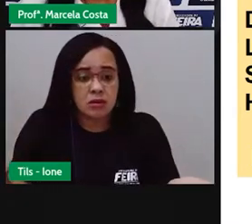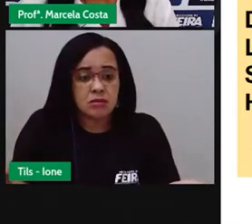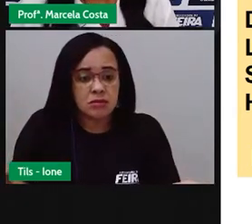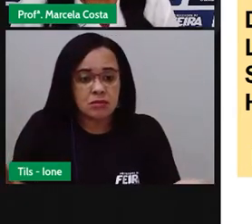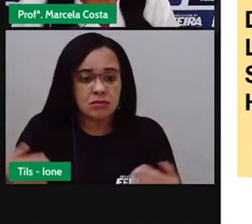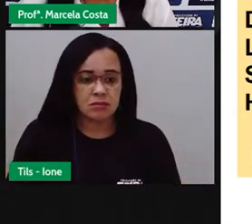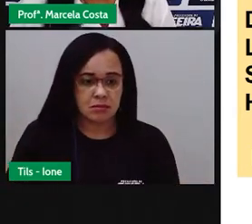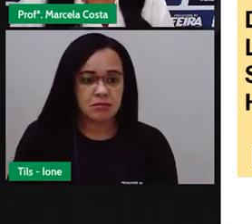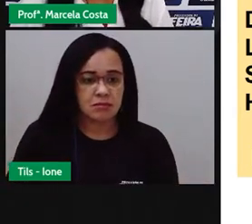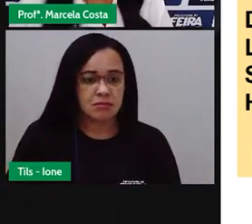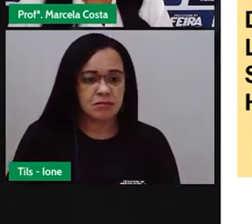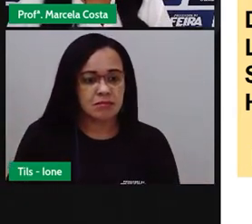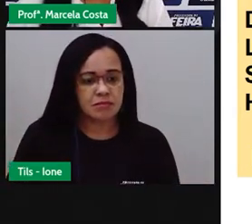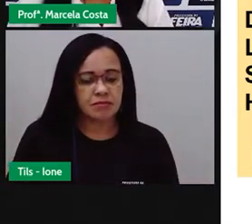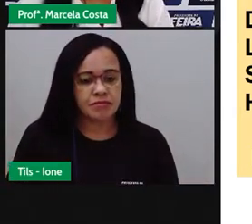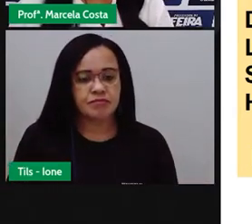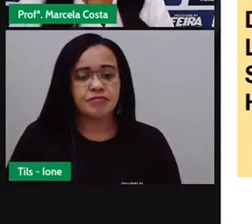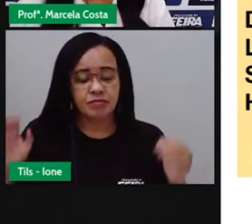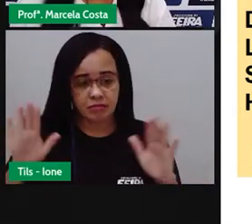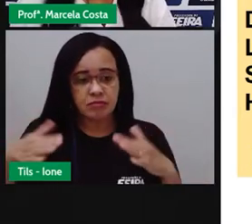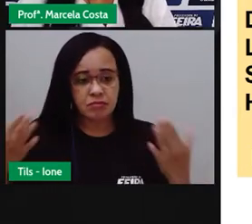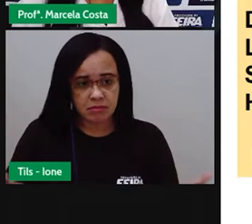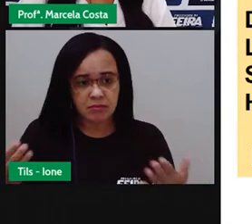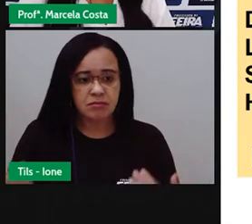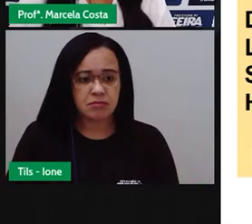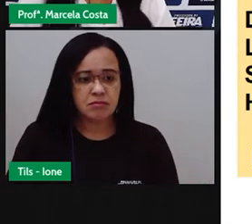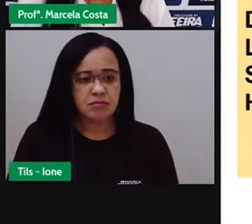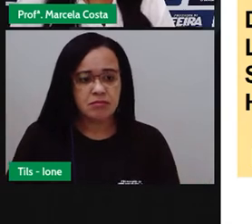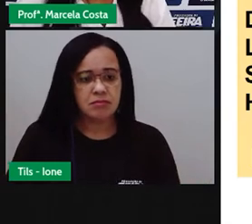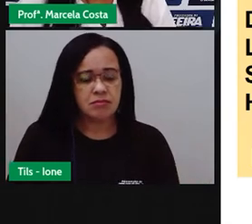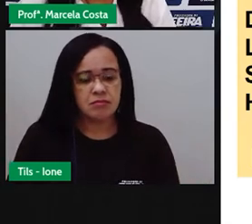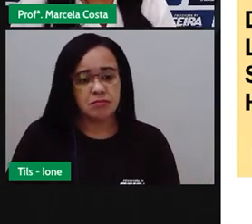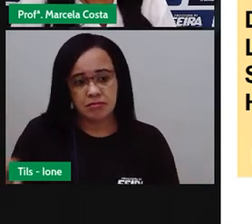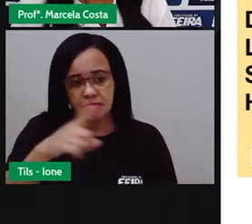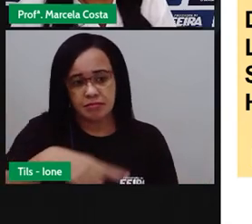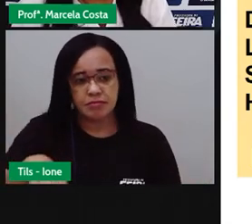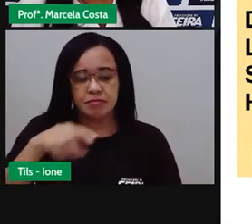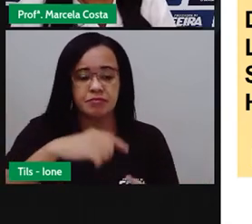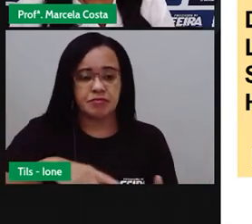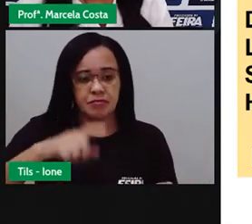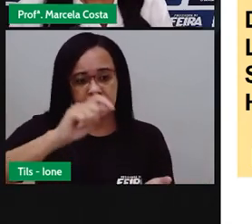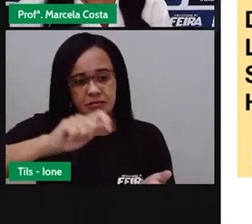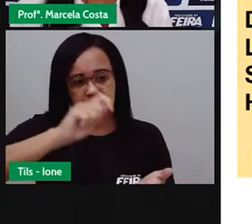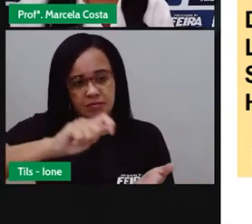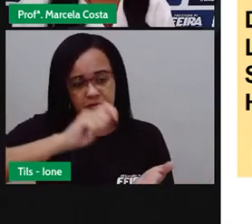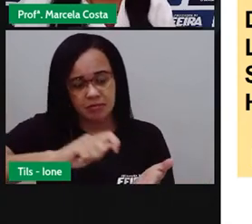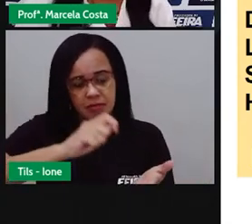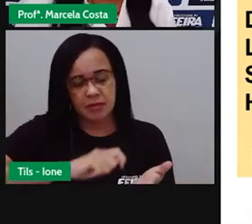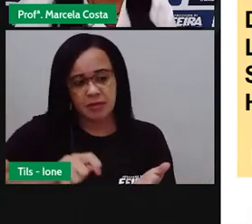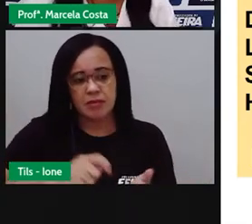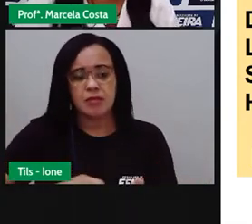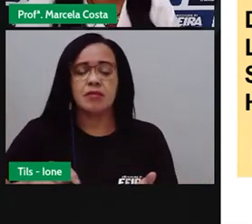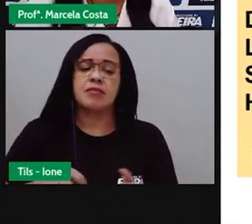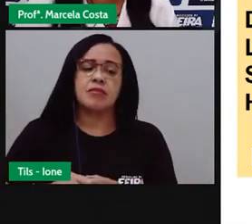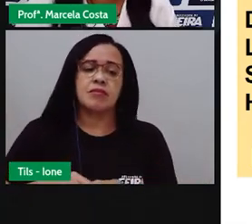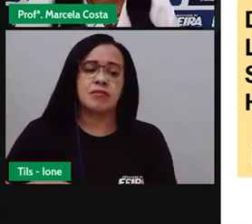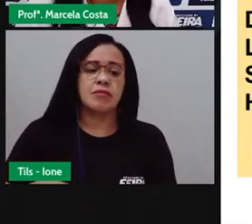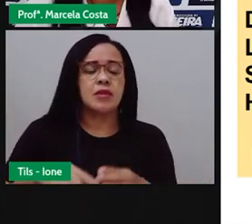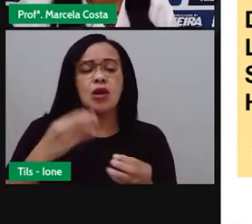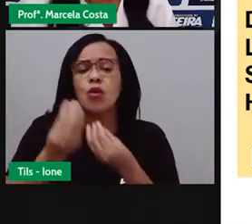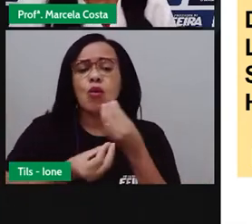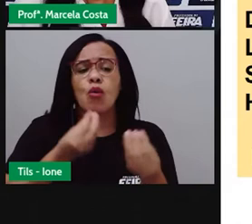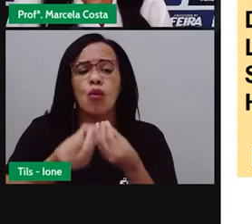comunicando. Então, a gente utiliza ali uma mensagem para falar desse evento.